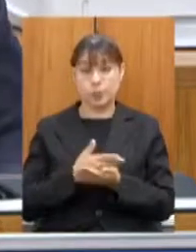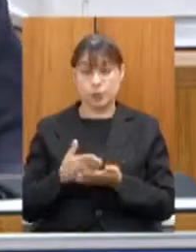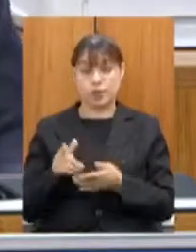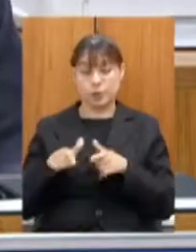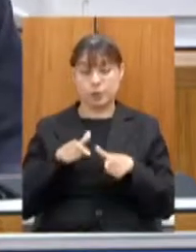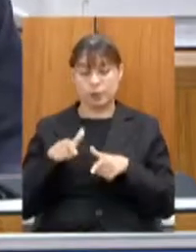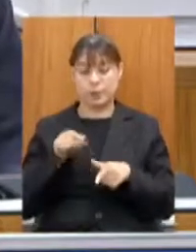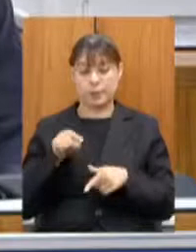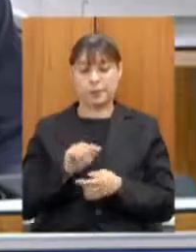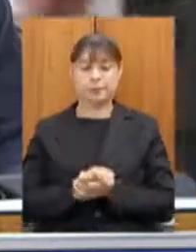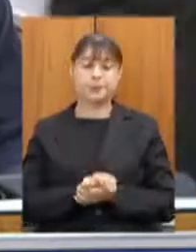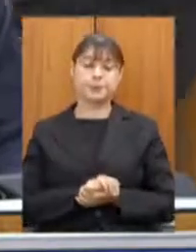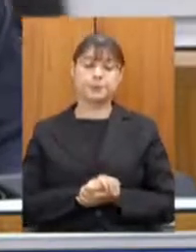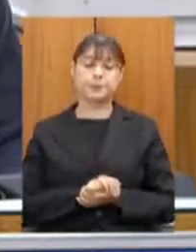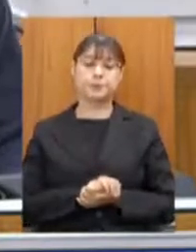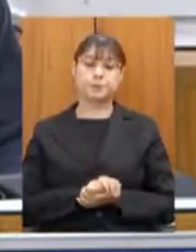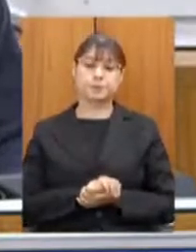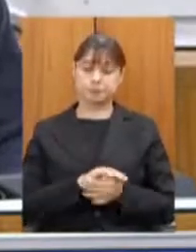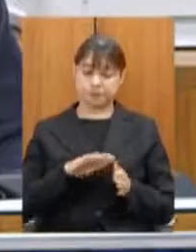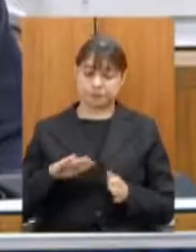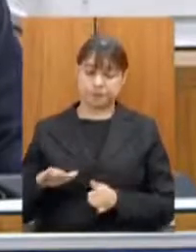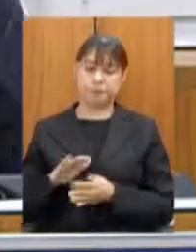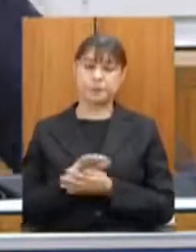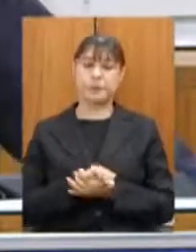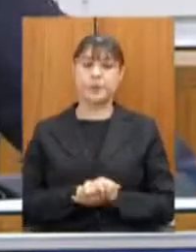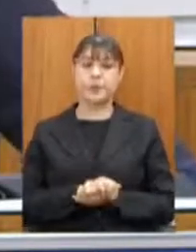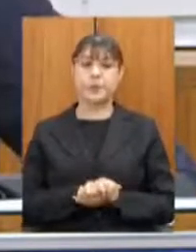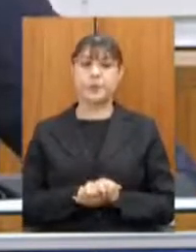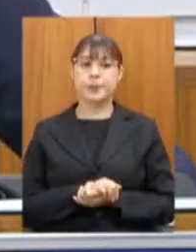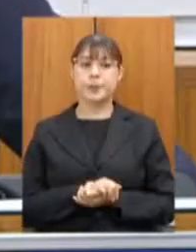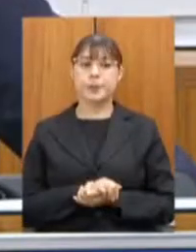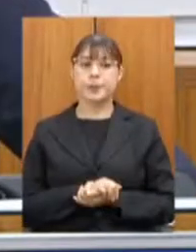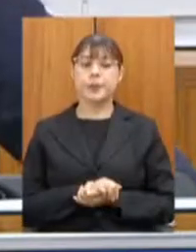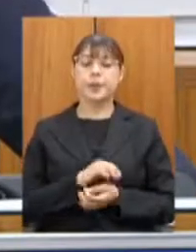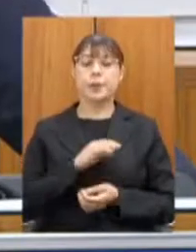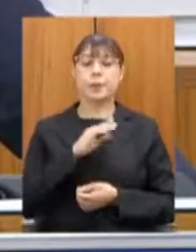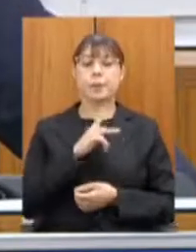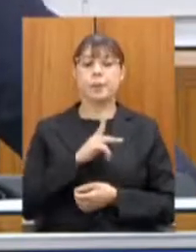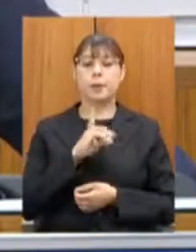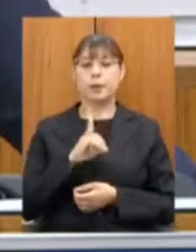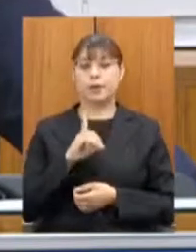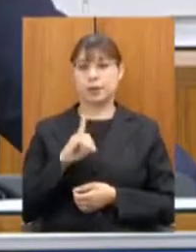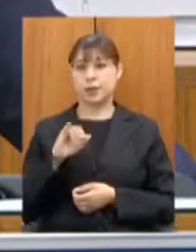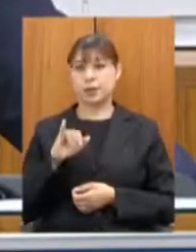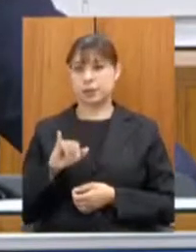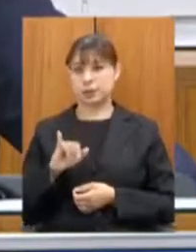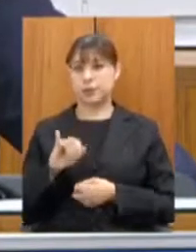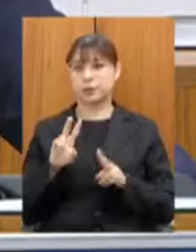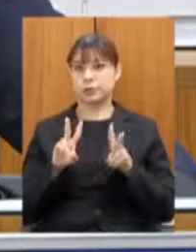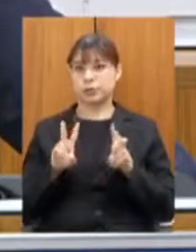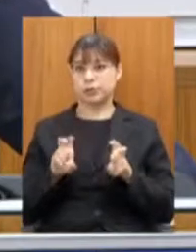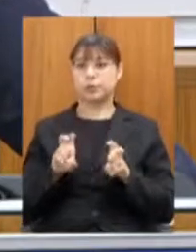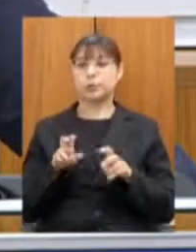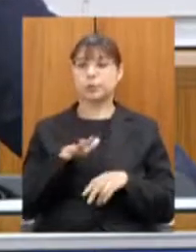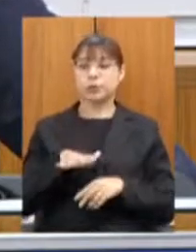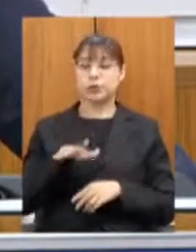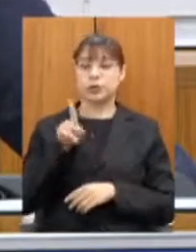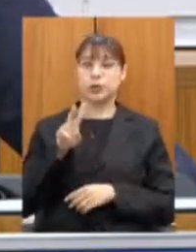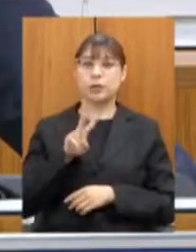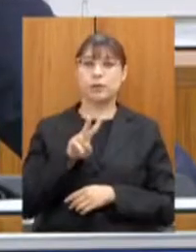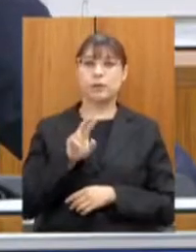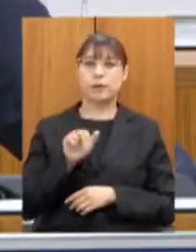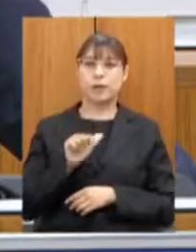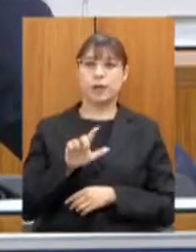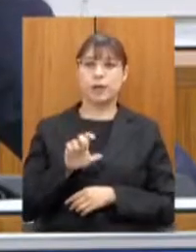no que diz respeito ao PDDI da região do Vale do Aço nós estamos 100